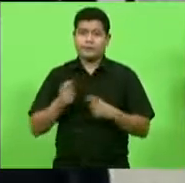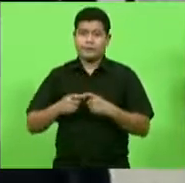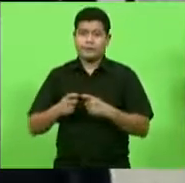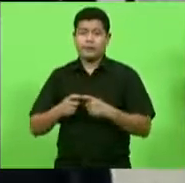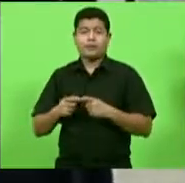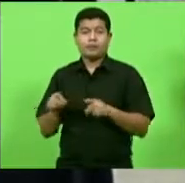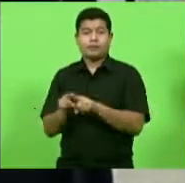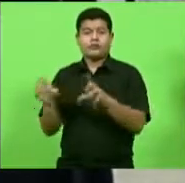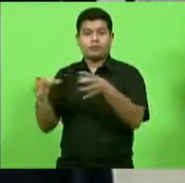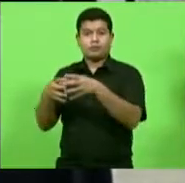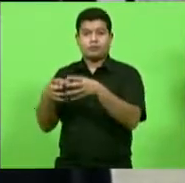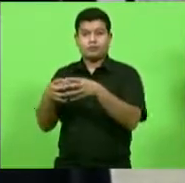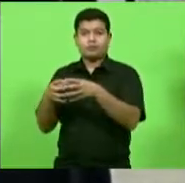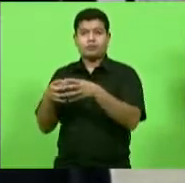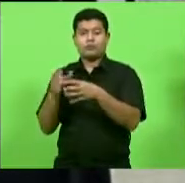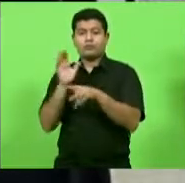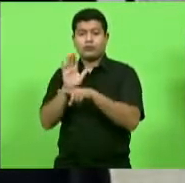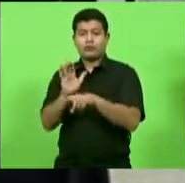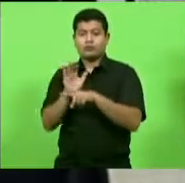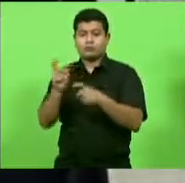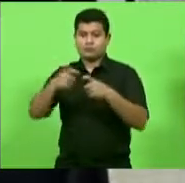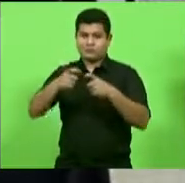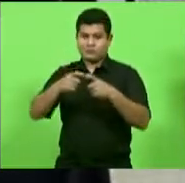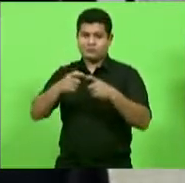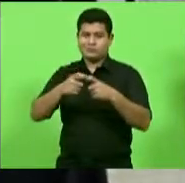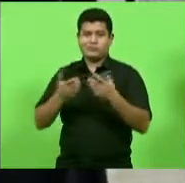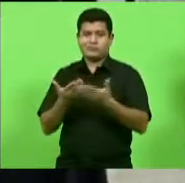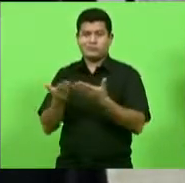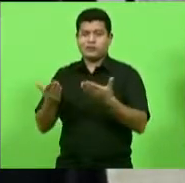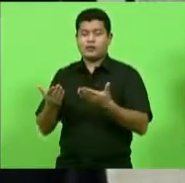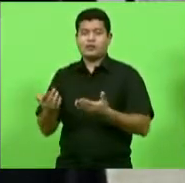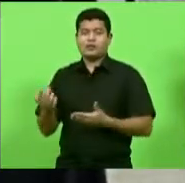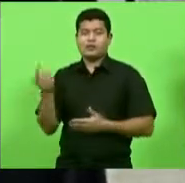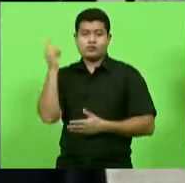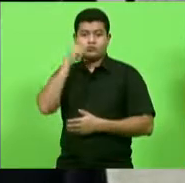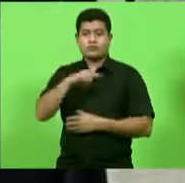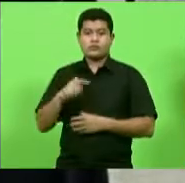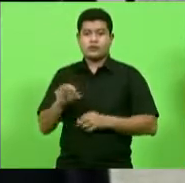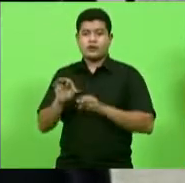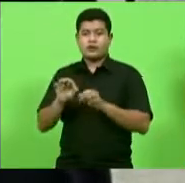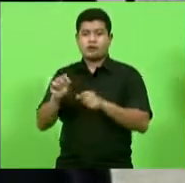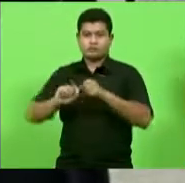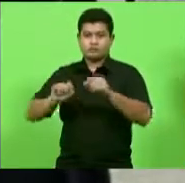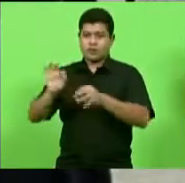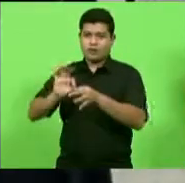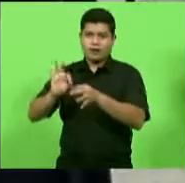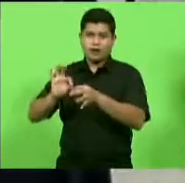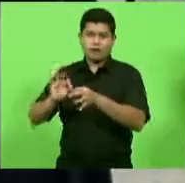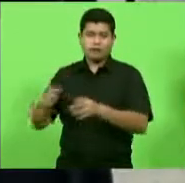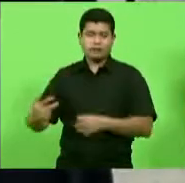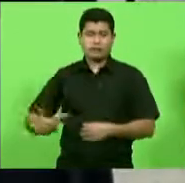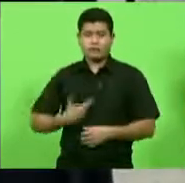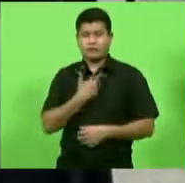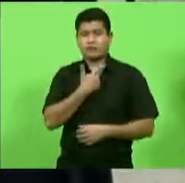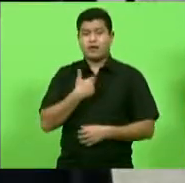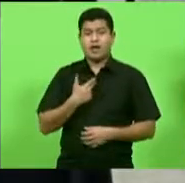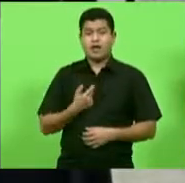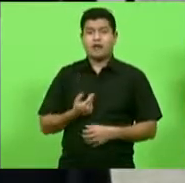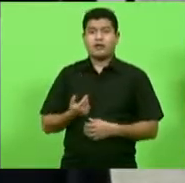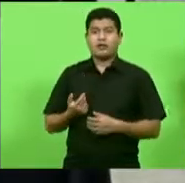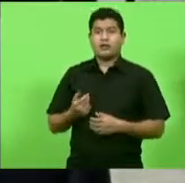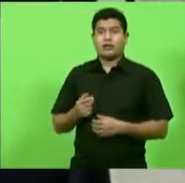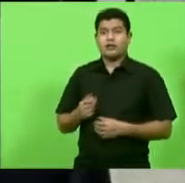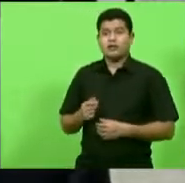equipes de cirurgia para a realização de cirurgias eletivas o que é muito pouco o que